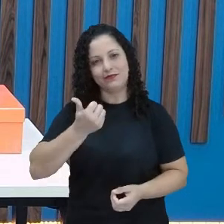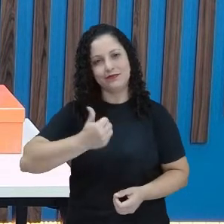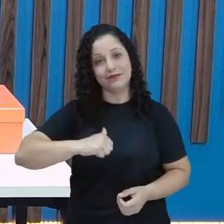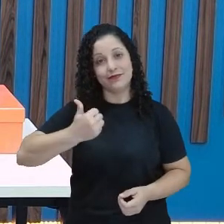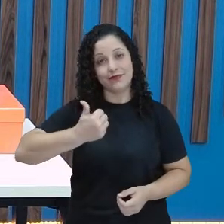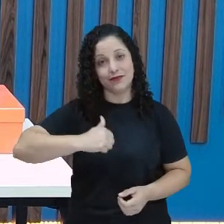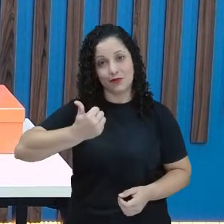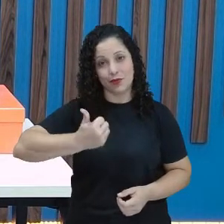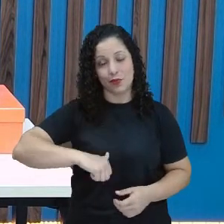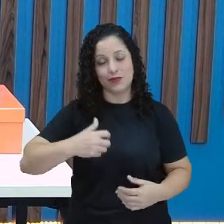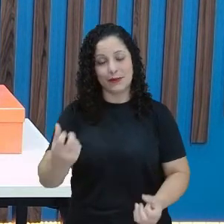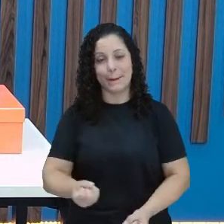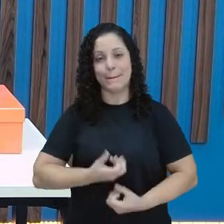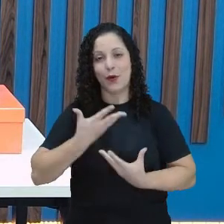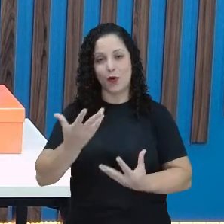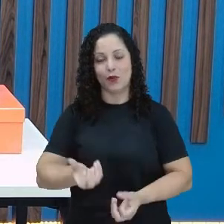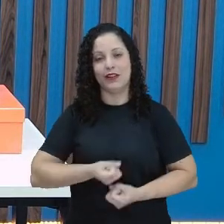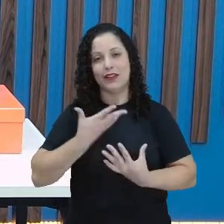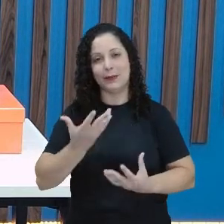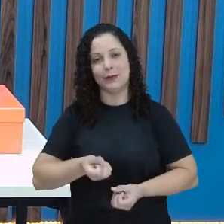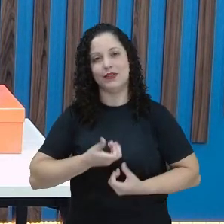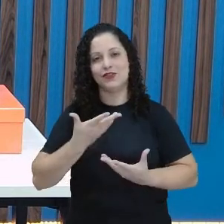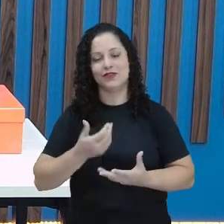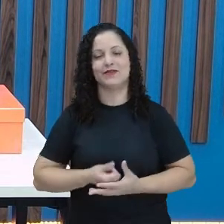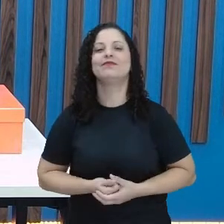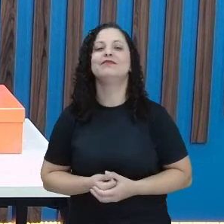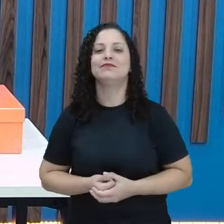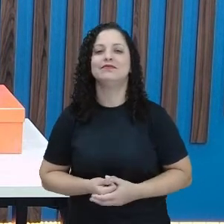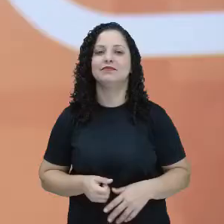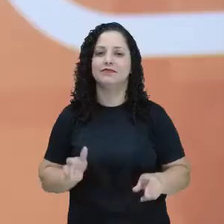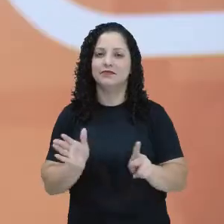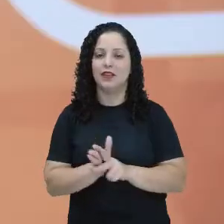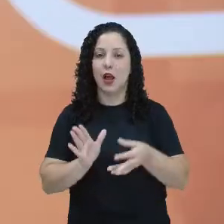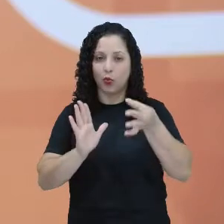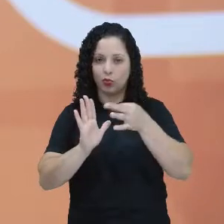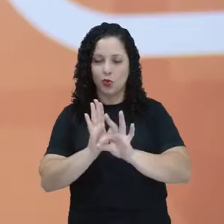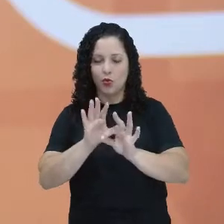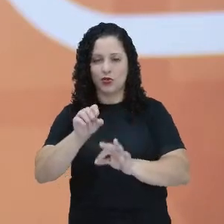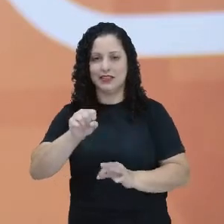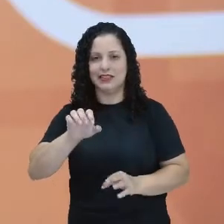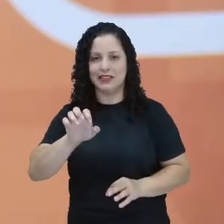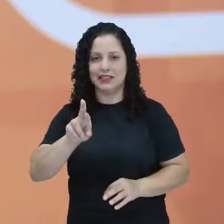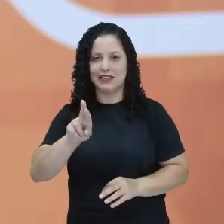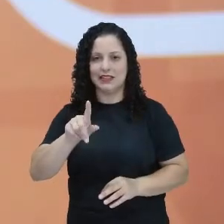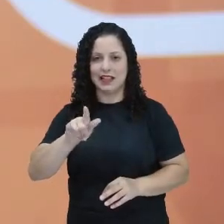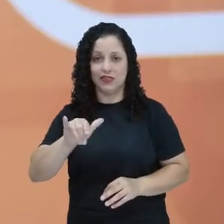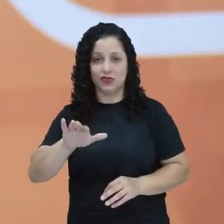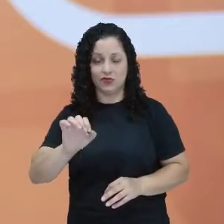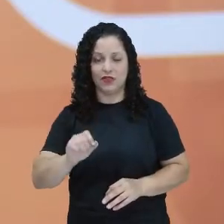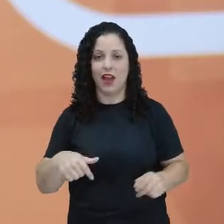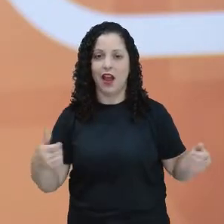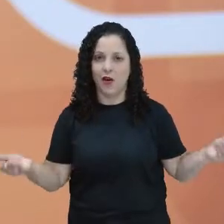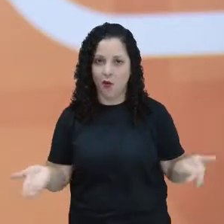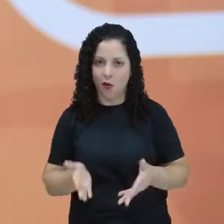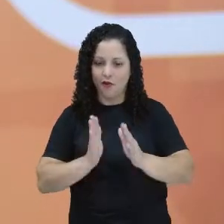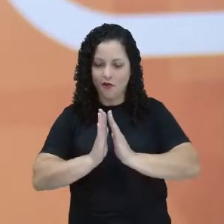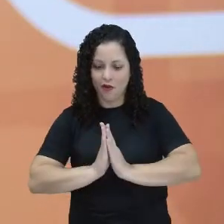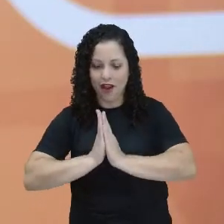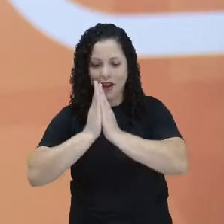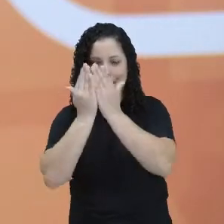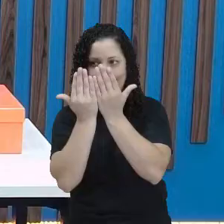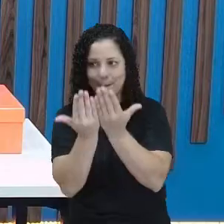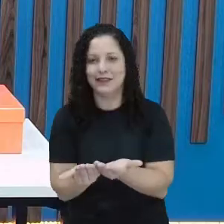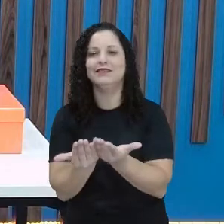111 poemas, tá? De Sérgio Caparelli. E eu vou abrir aqui, tá certo? O meu livrinho de Sérgio